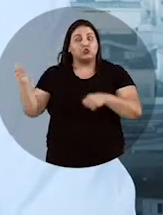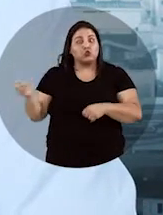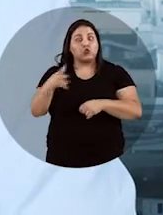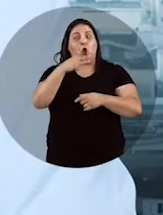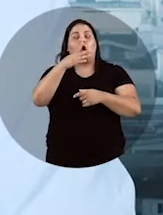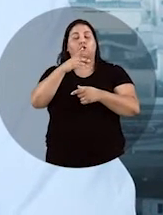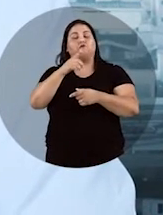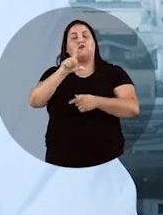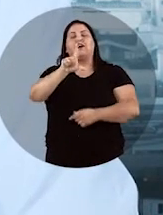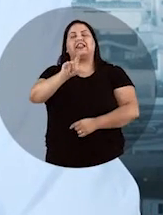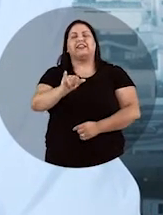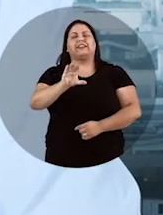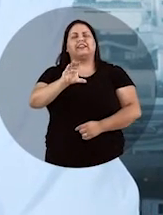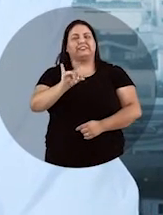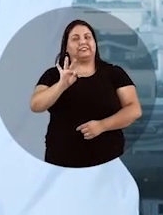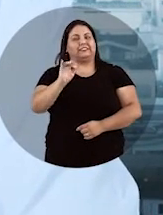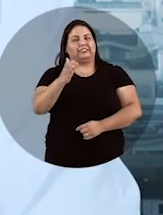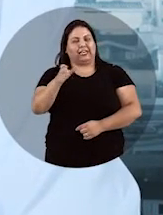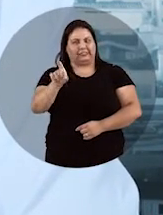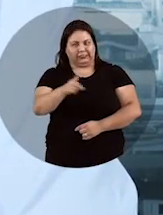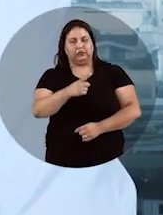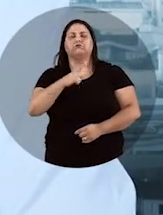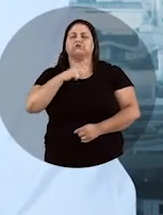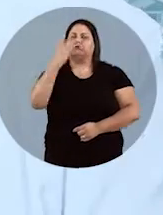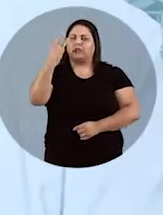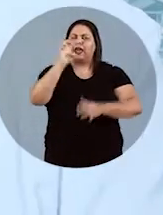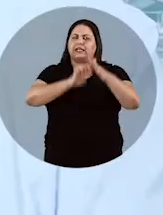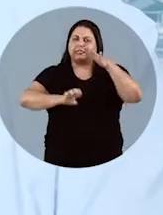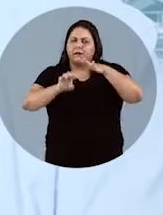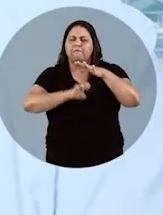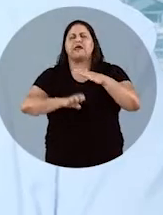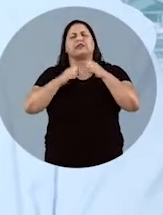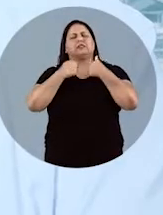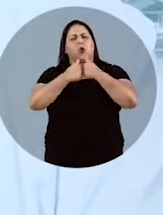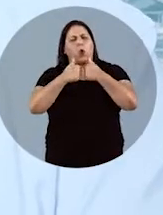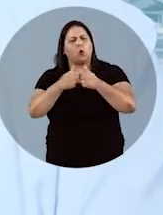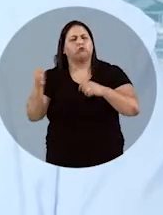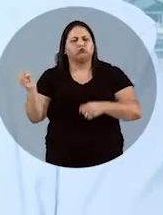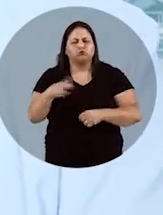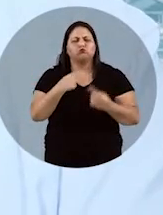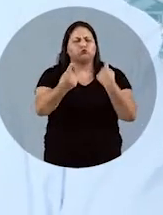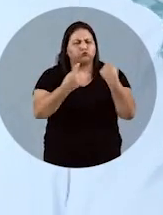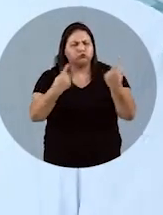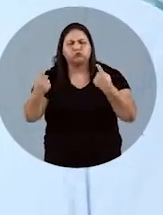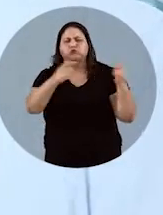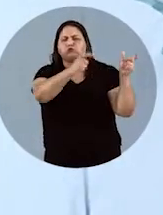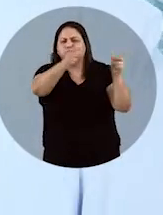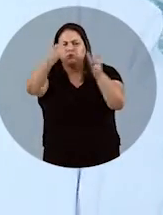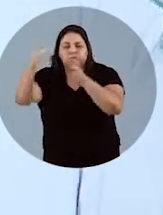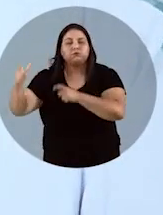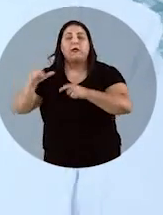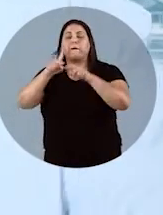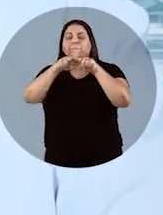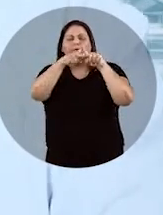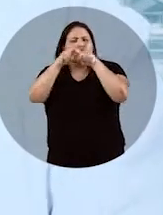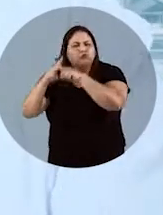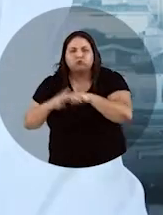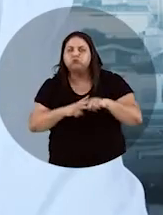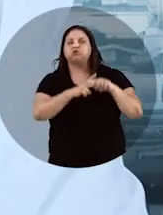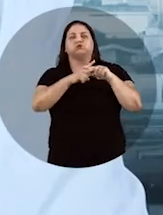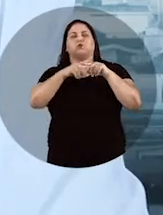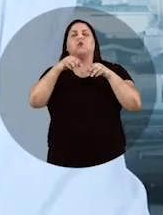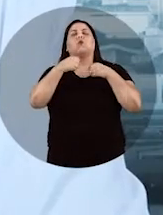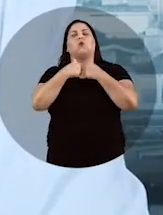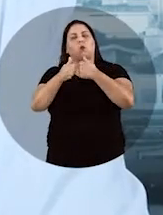nova licitação, colocamos três novas empresas, 116 linhas novas, quer dizer, nós reconstruímos